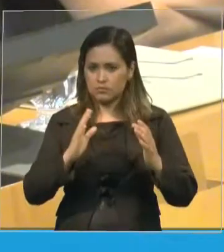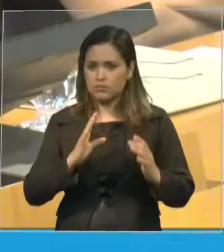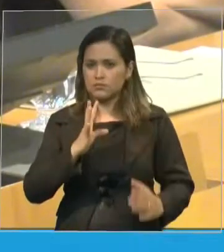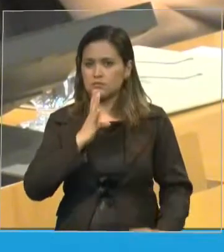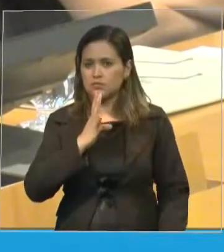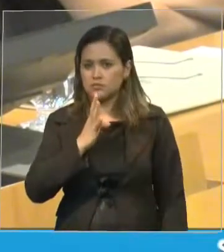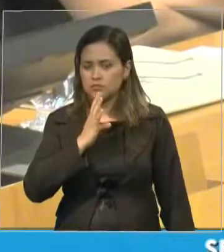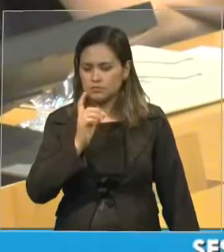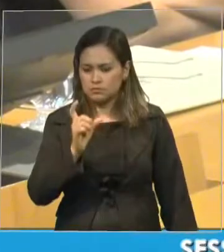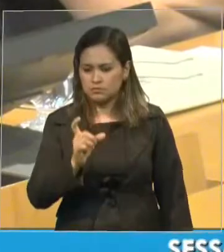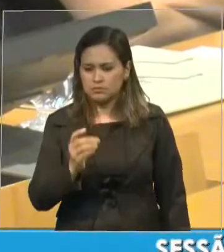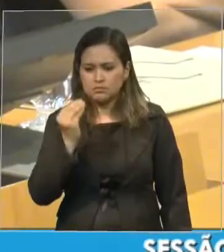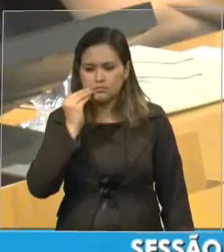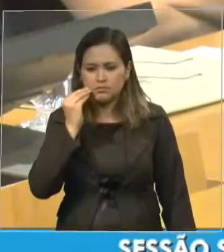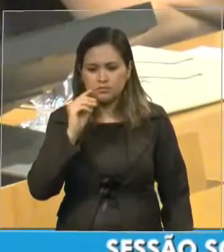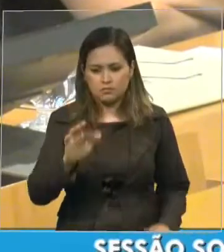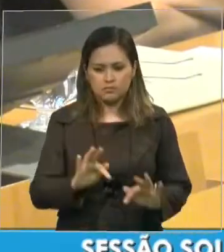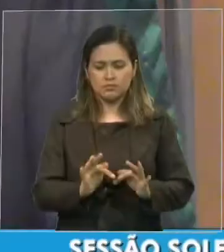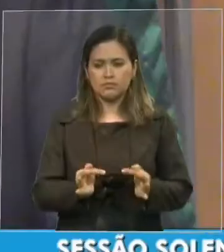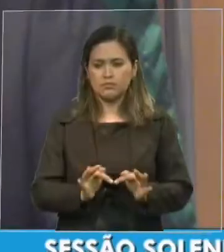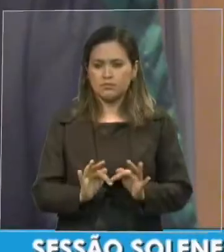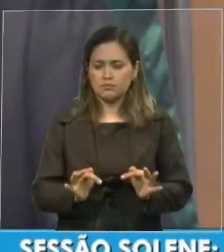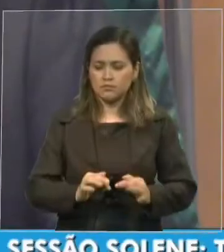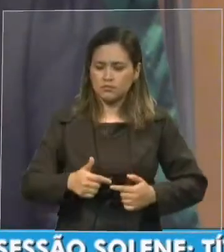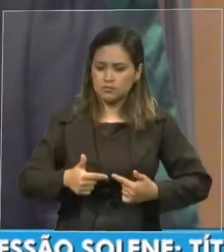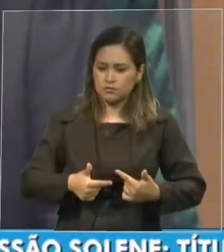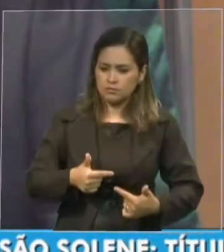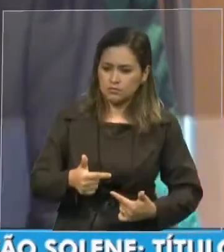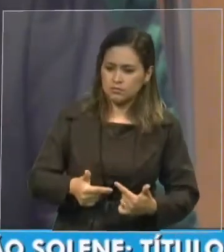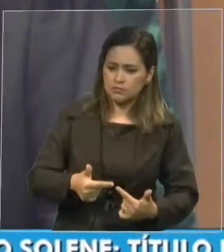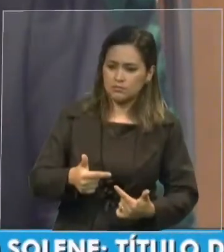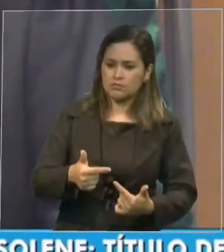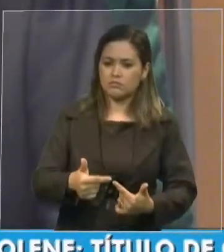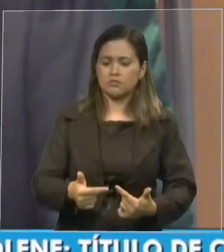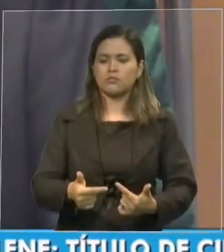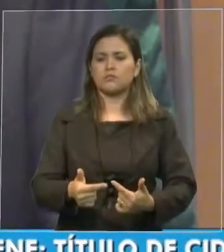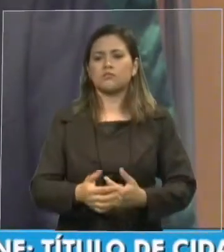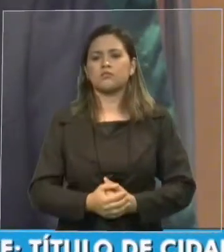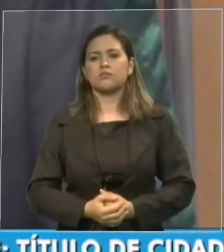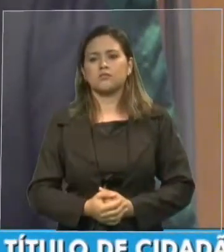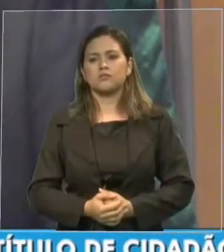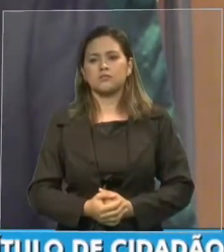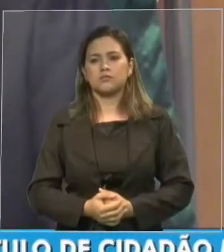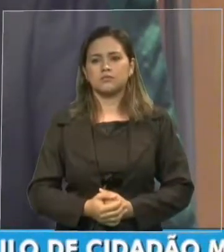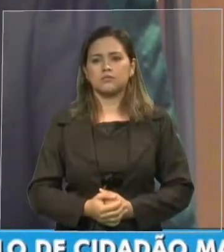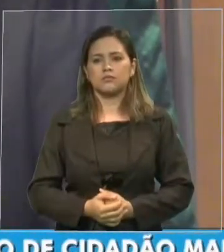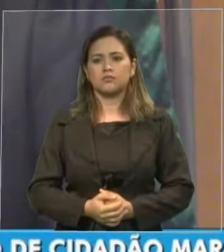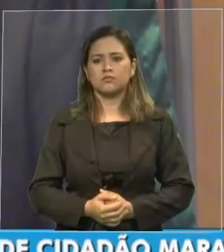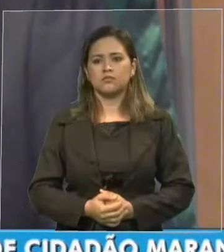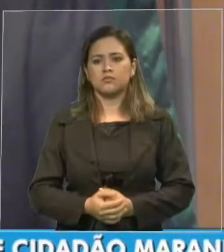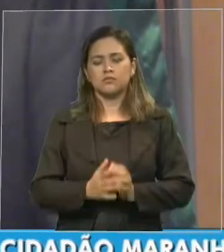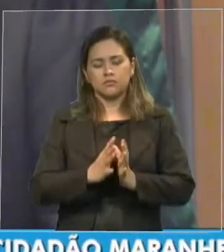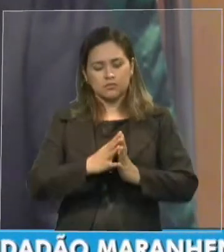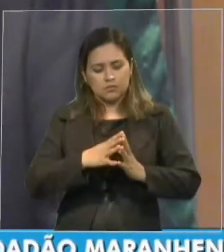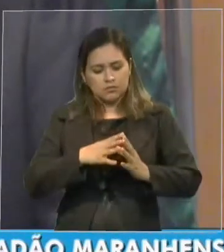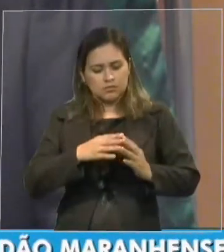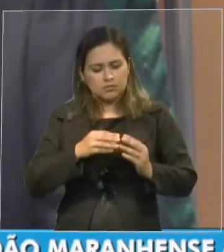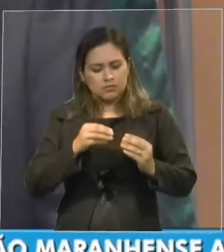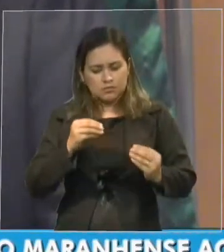simples, batalhadora pelo seu povo e com uma alma grande,